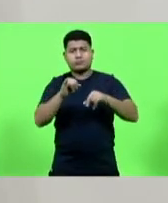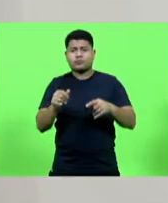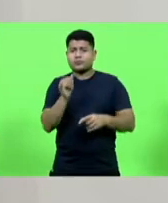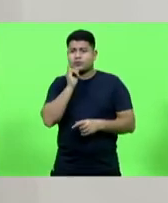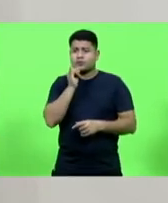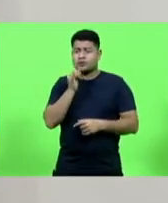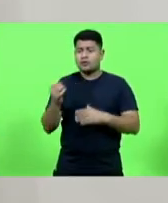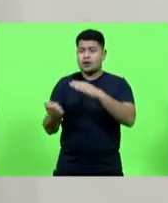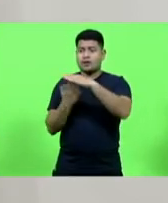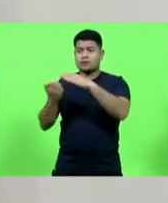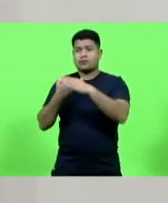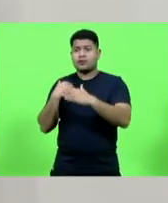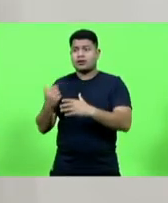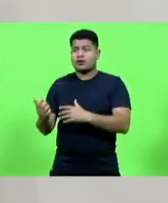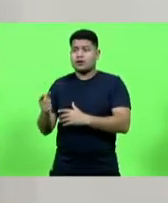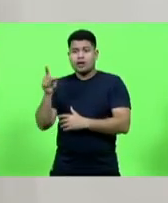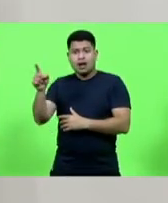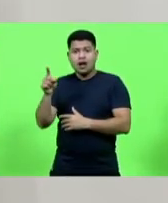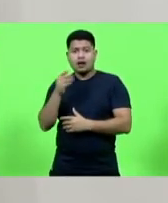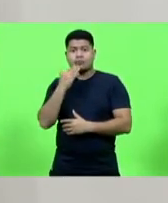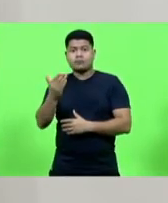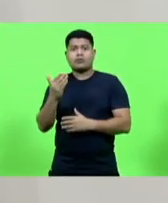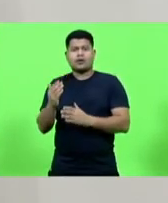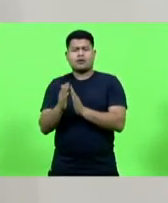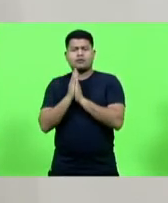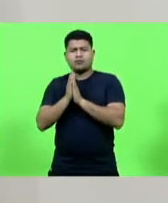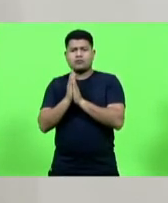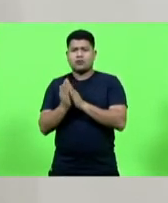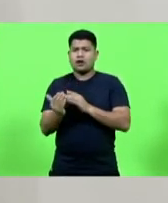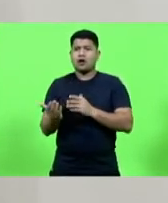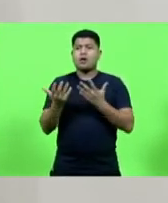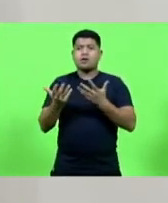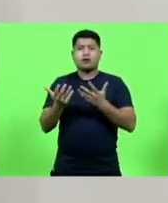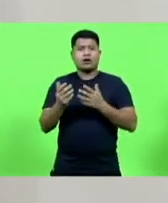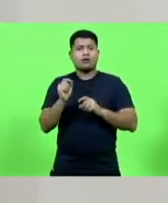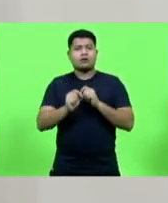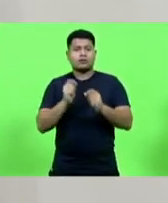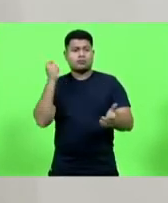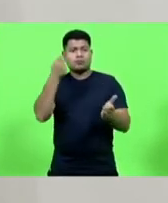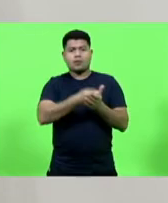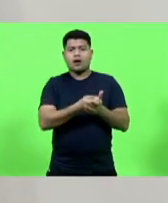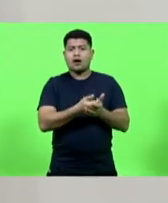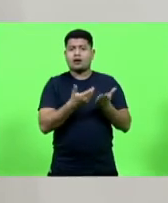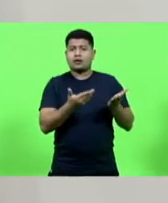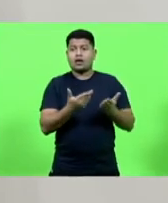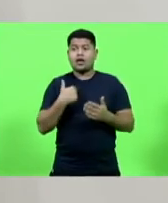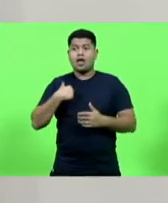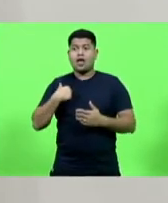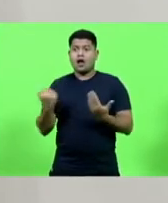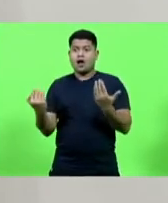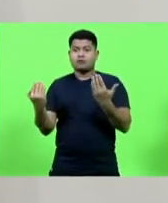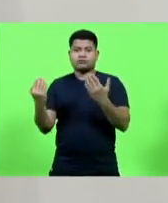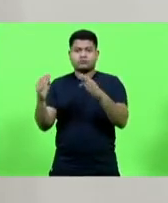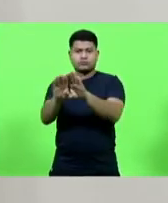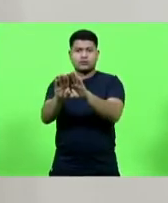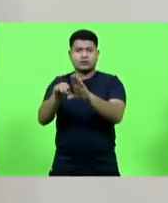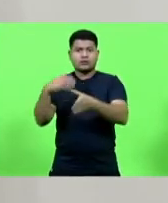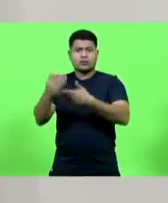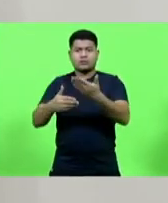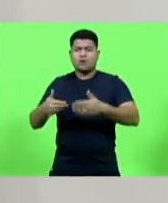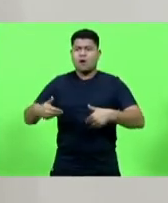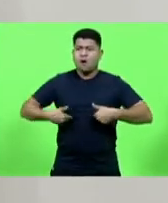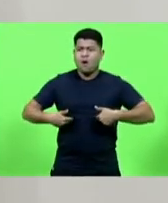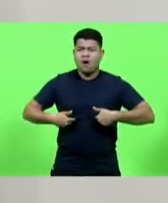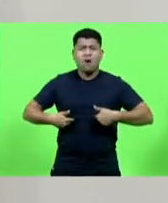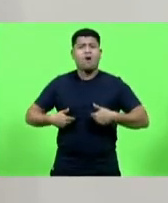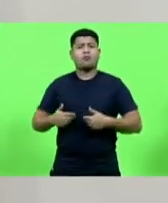fala, por favor, me ajuda, que eu quero pagar o governo, por favor, eu não quero fechar, porque eu vou morrer de fome, como é que